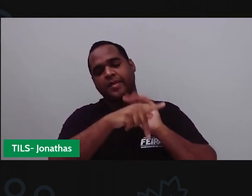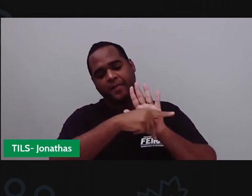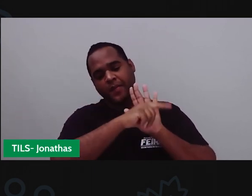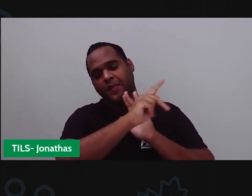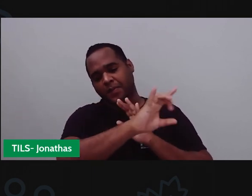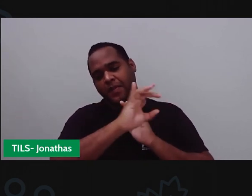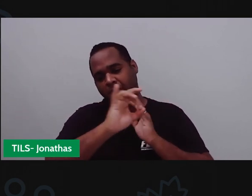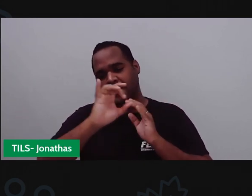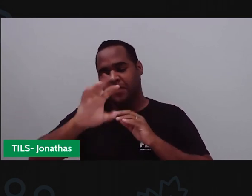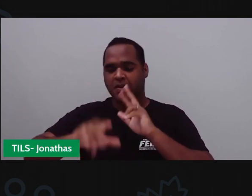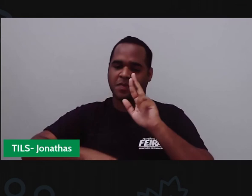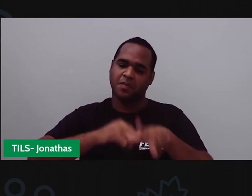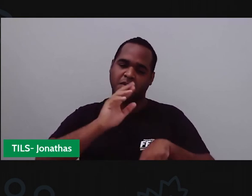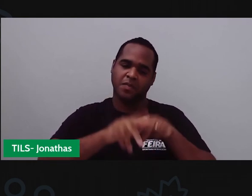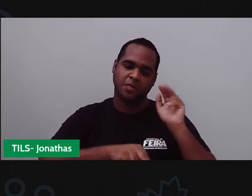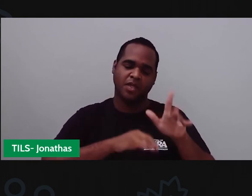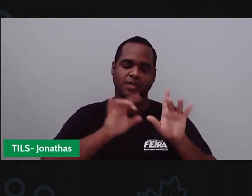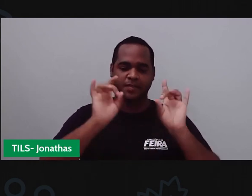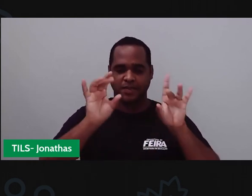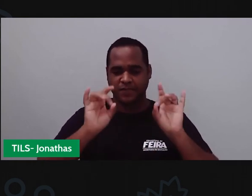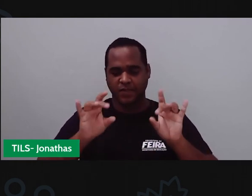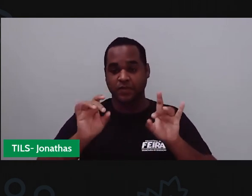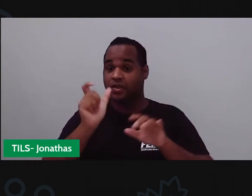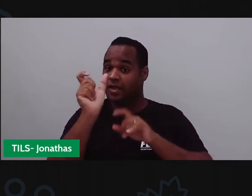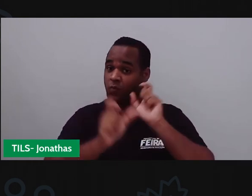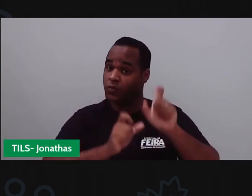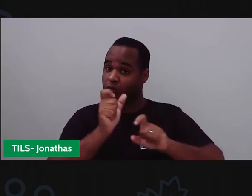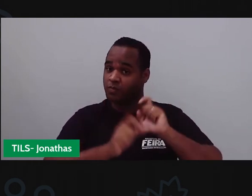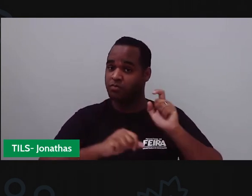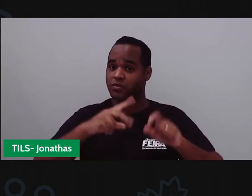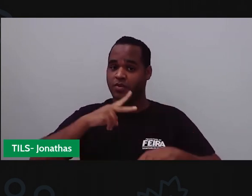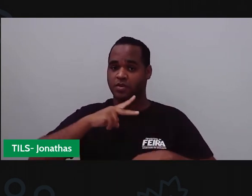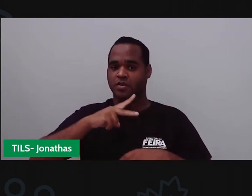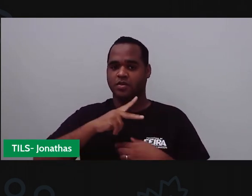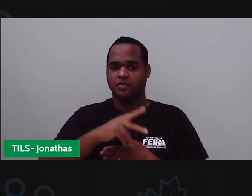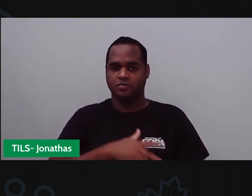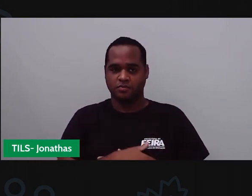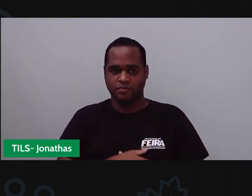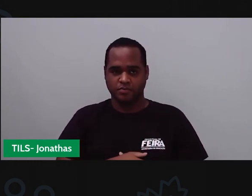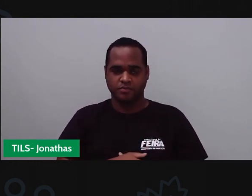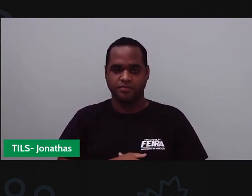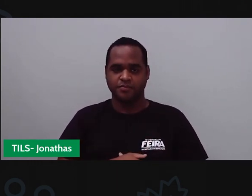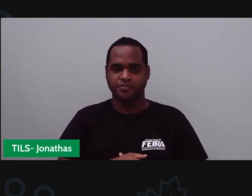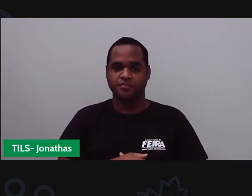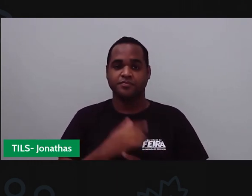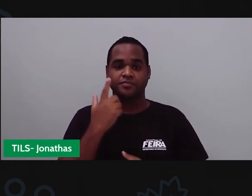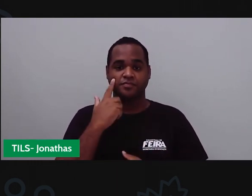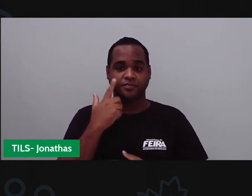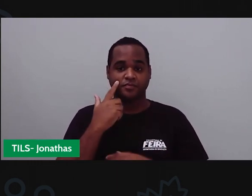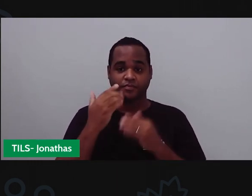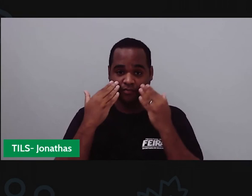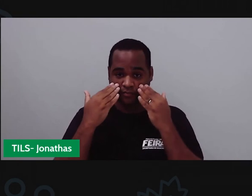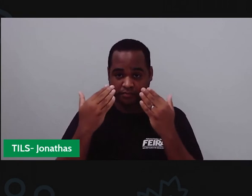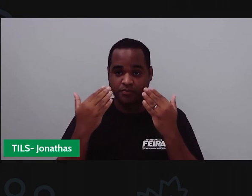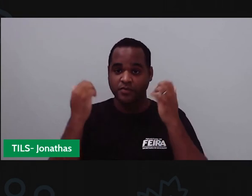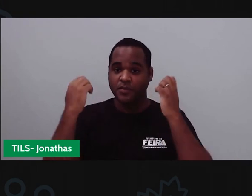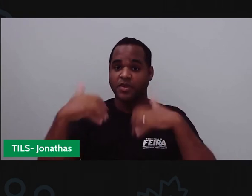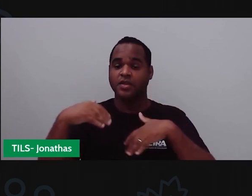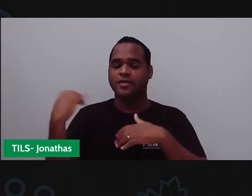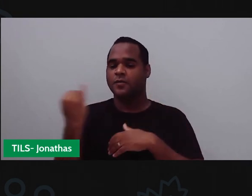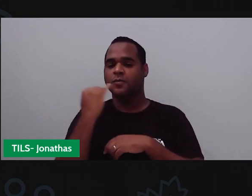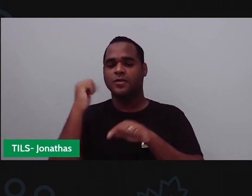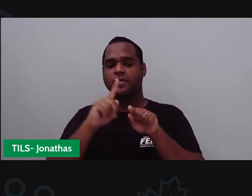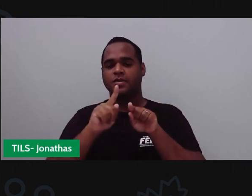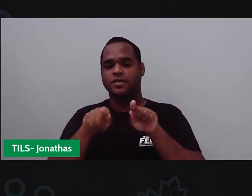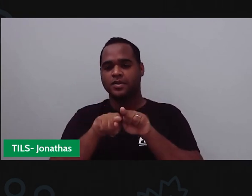também características específicas, particulares. Vimos que principalmente pela formação